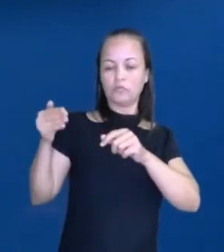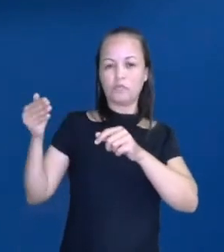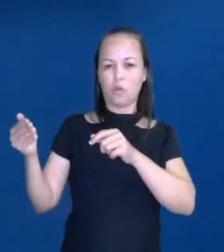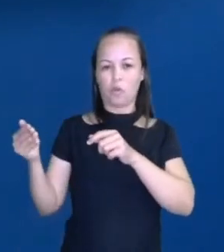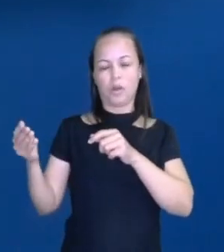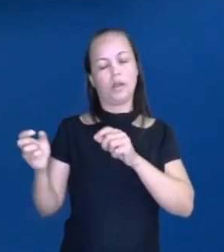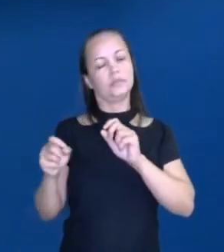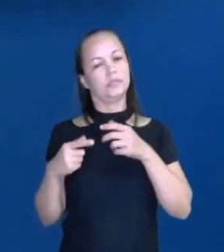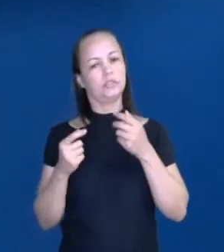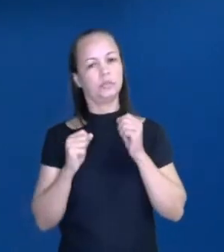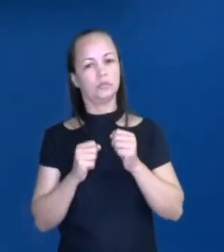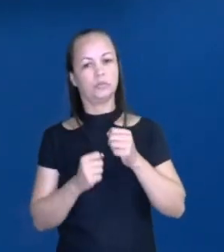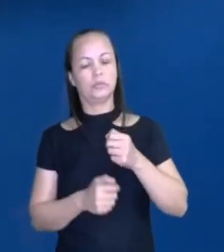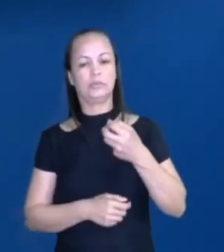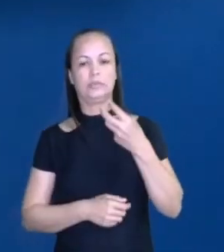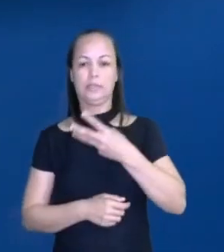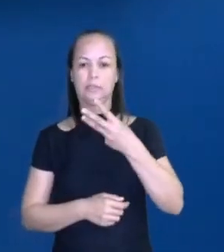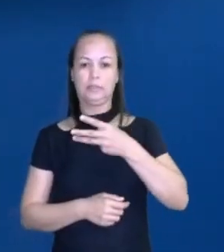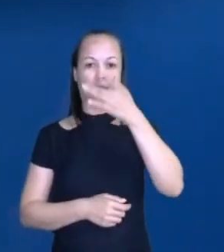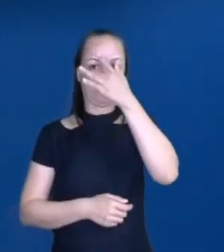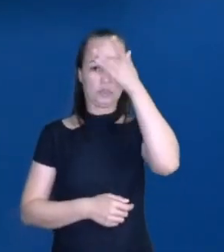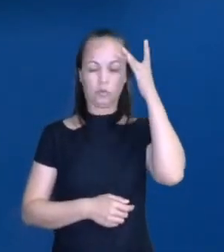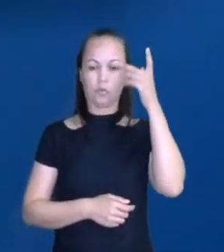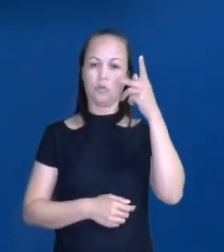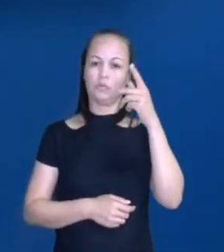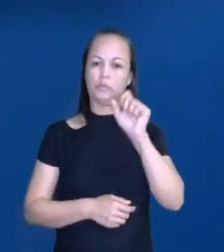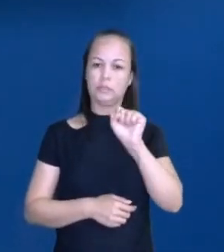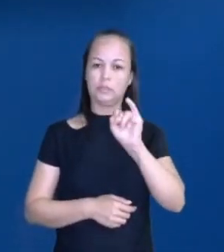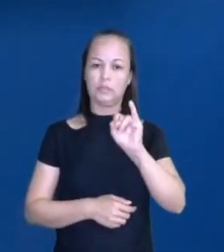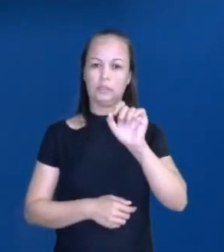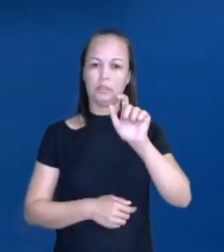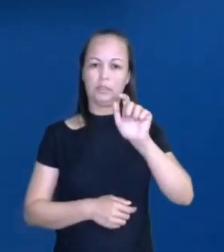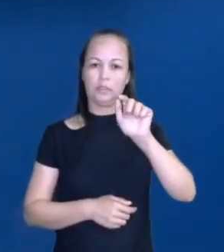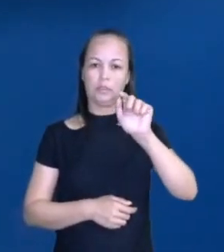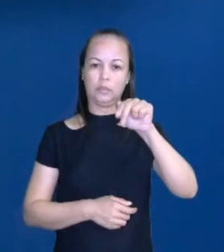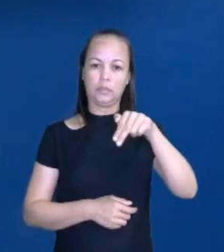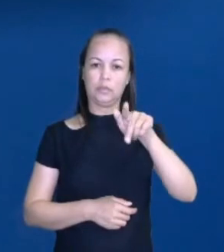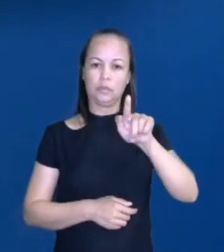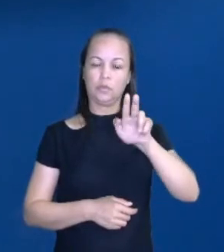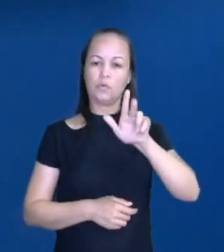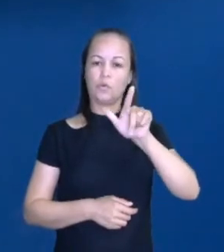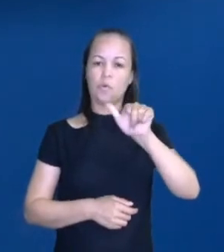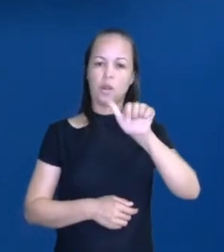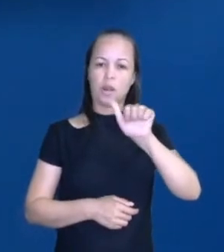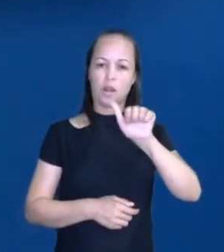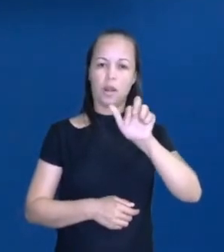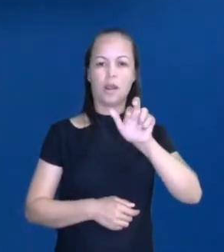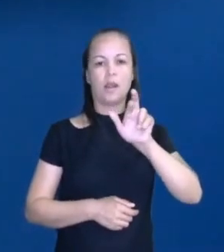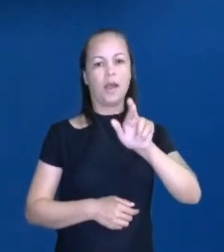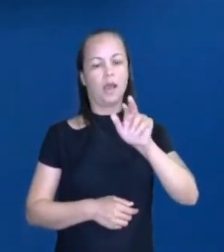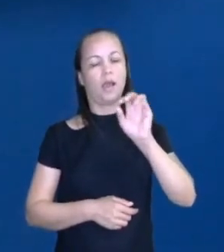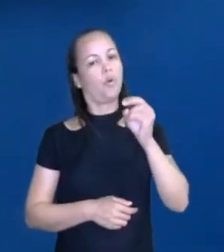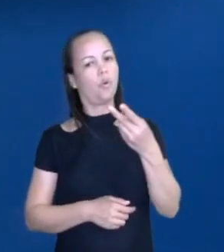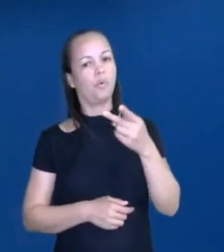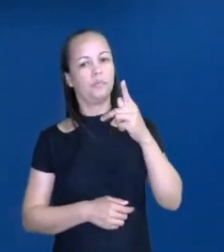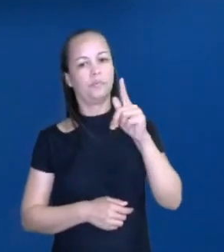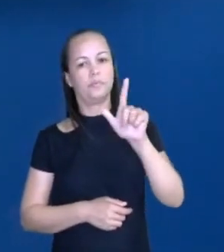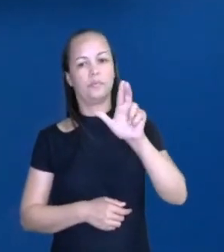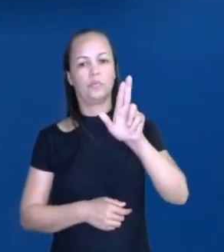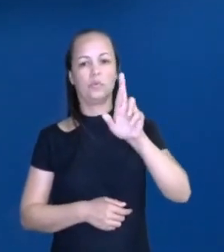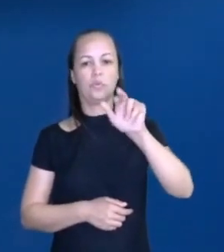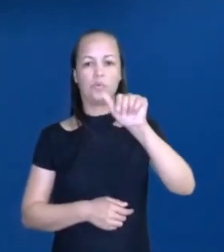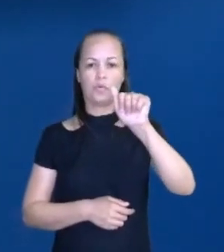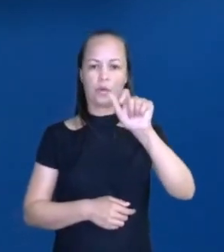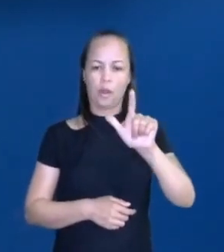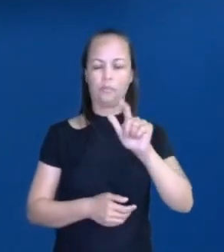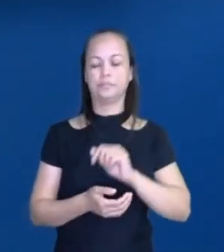do singular ou seja do plural. Então, anota essas dicas. E o onisciente? O